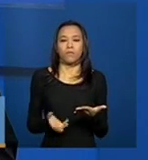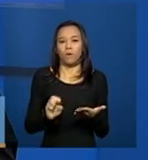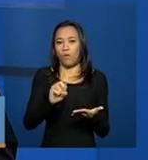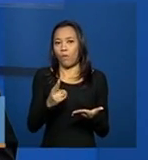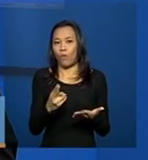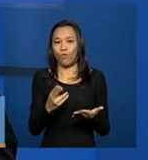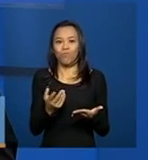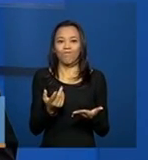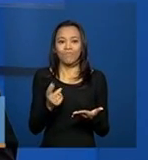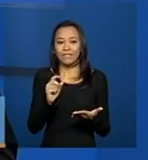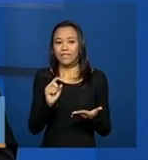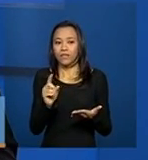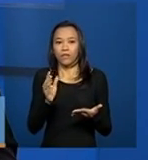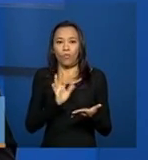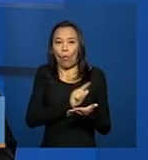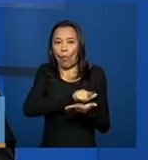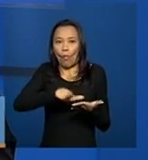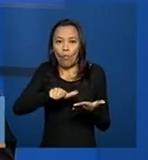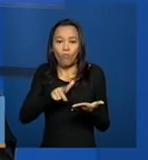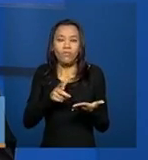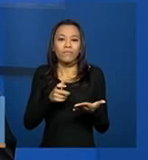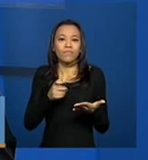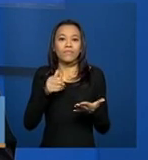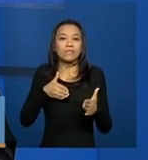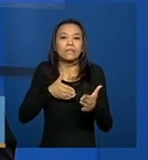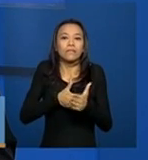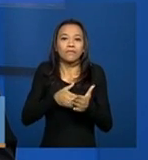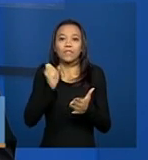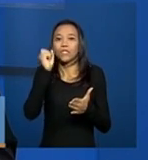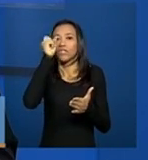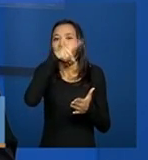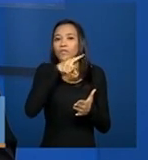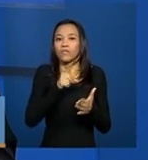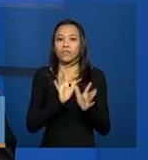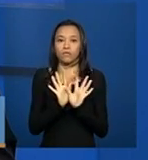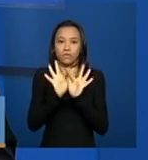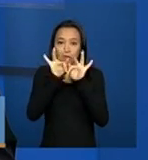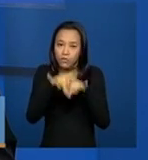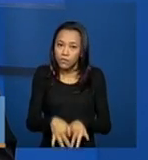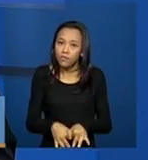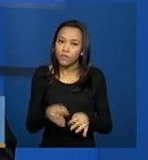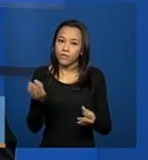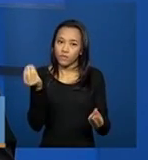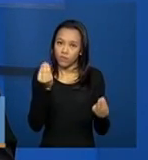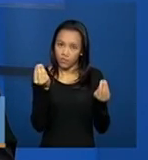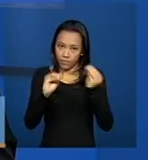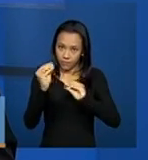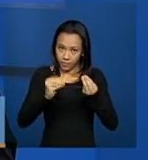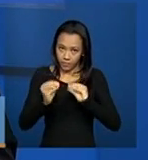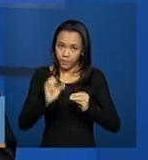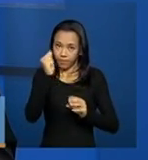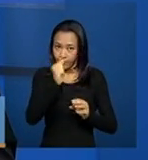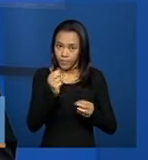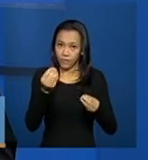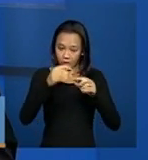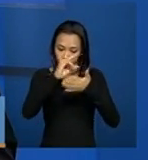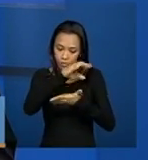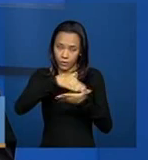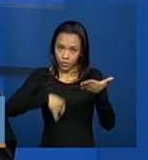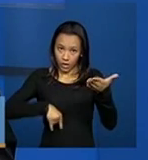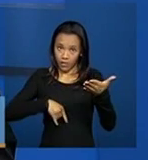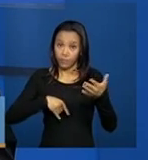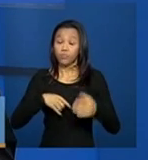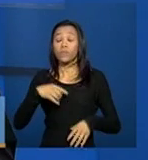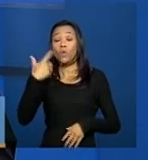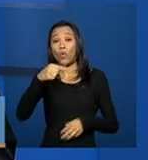pendente, isso pode estar impedindo a finalização do cadastro nacional. Outra coisa é verificar na